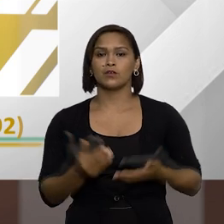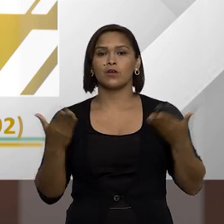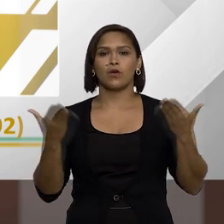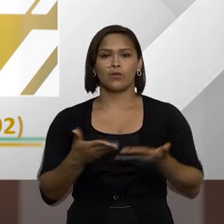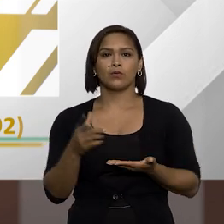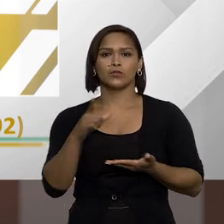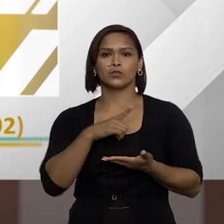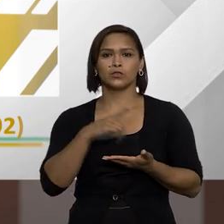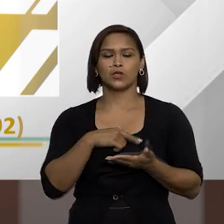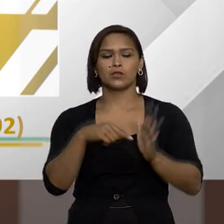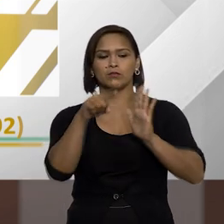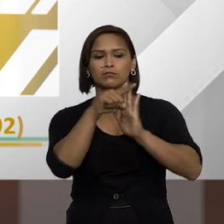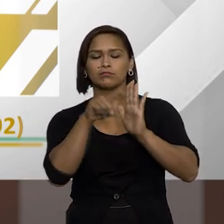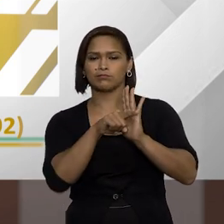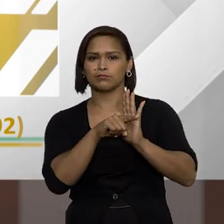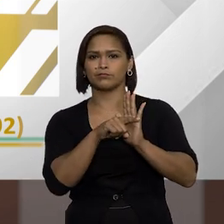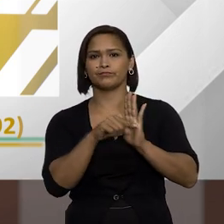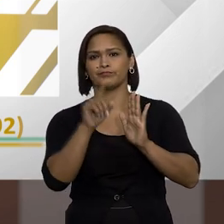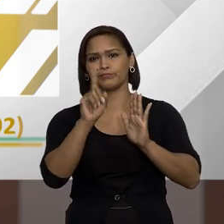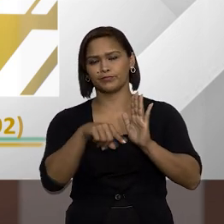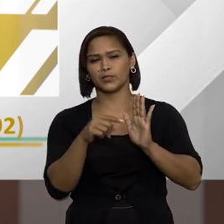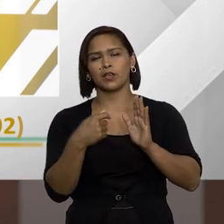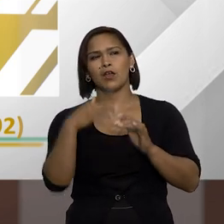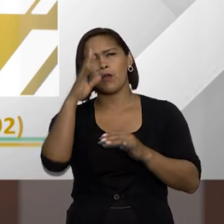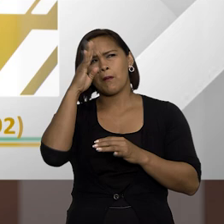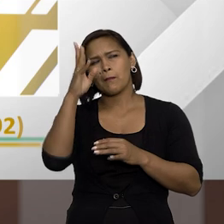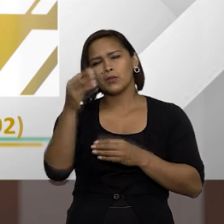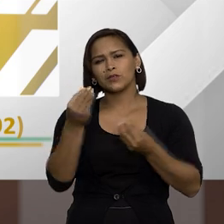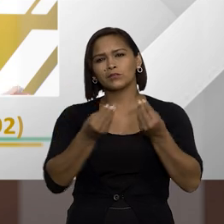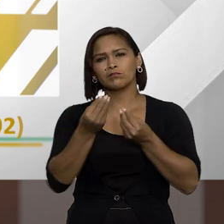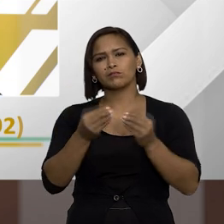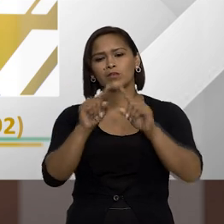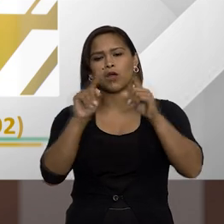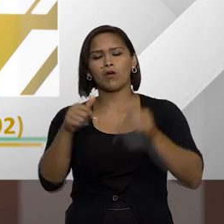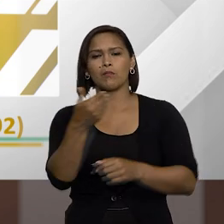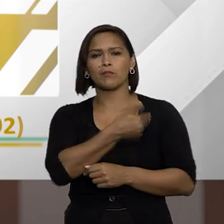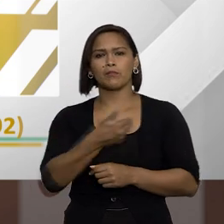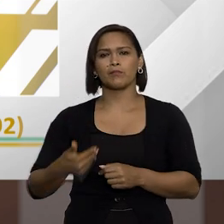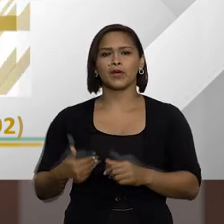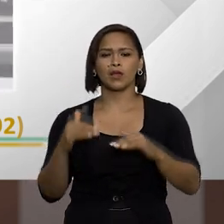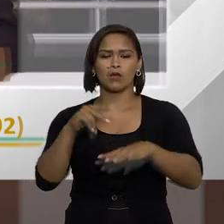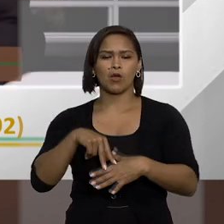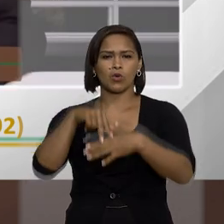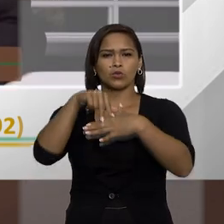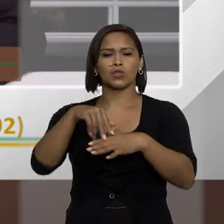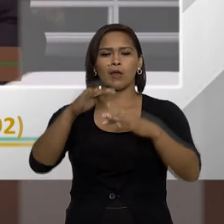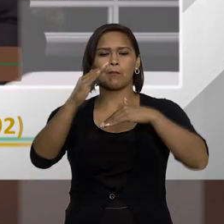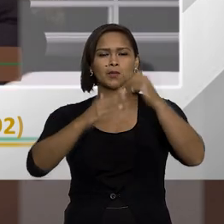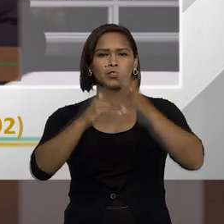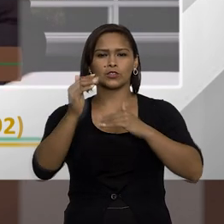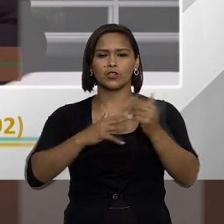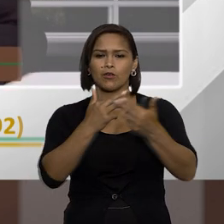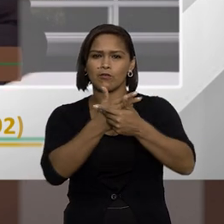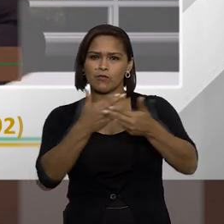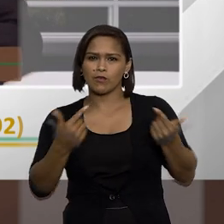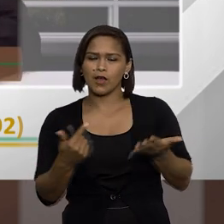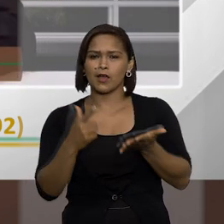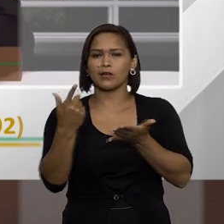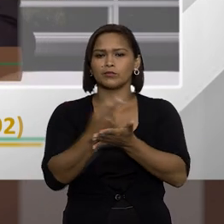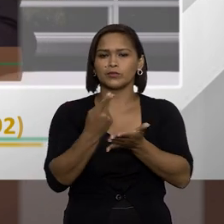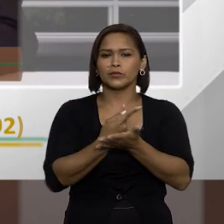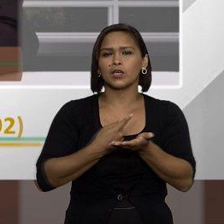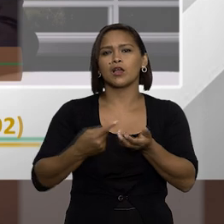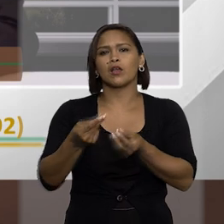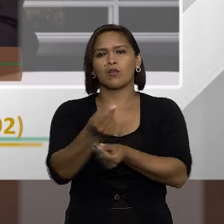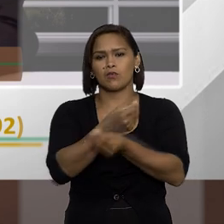hoje nós temos a seguinte situação vamos imaginar um sujeito ímprobo uma autoridade que praticou diversos atos de improbidade